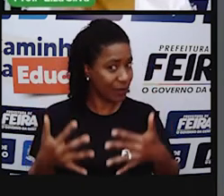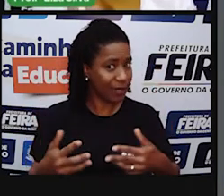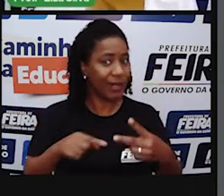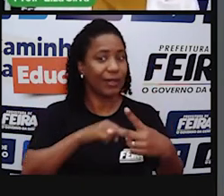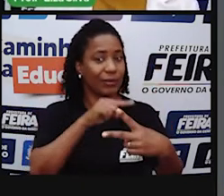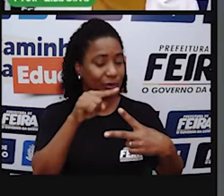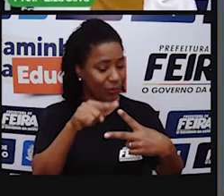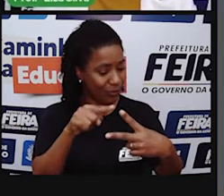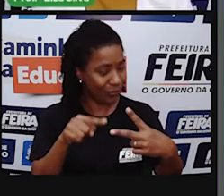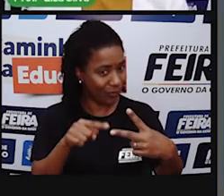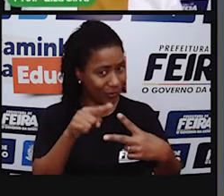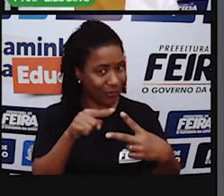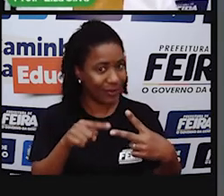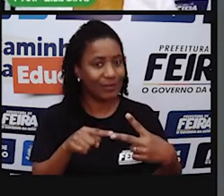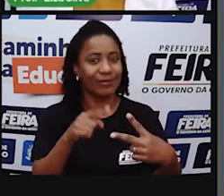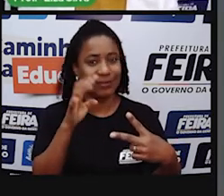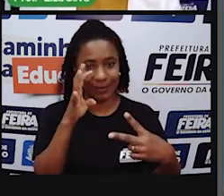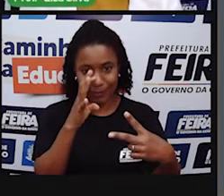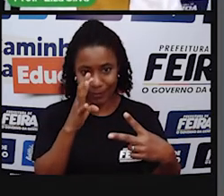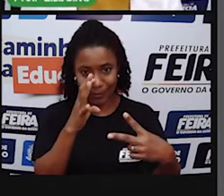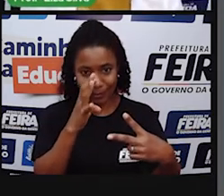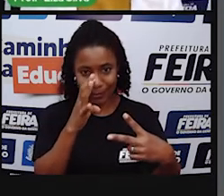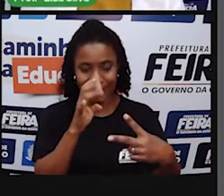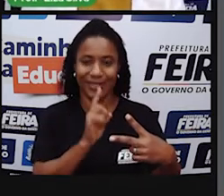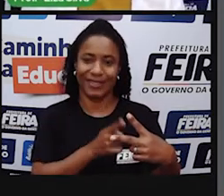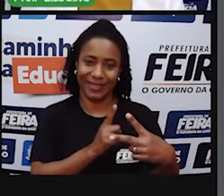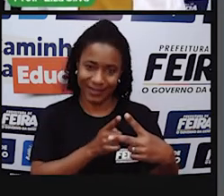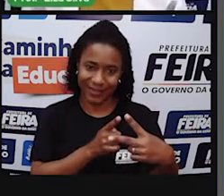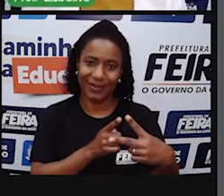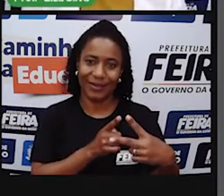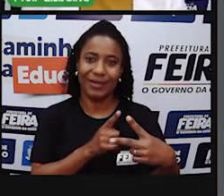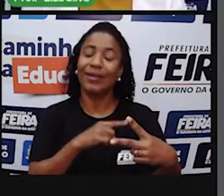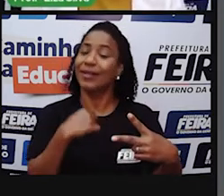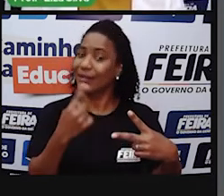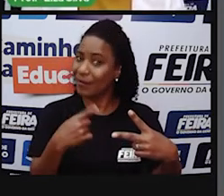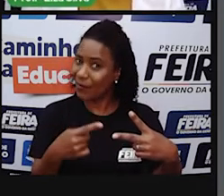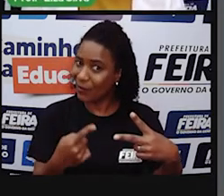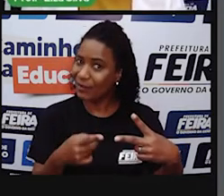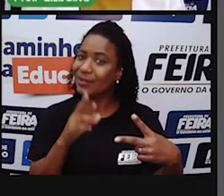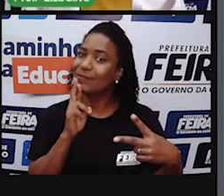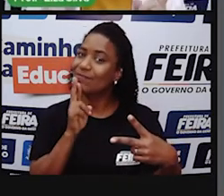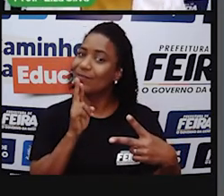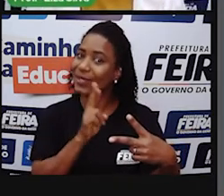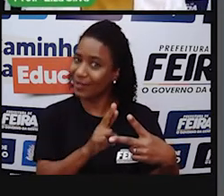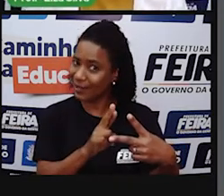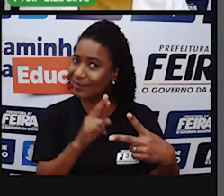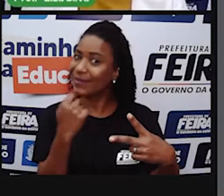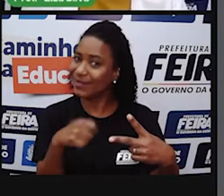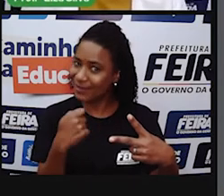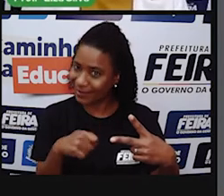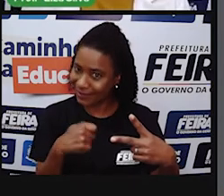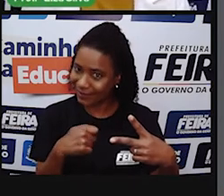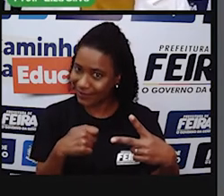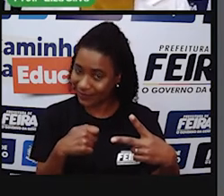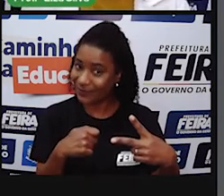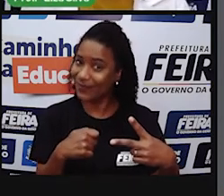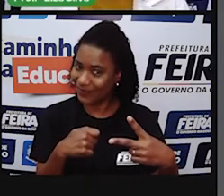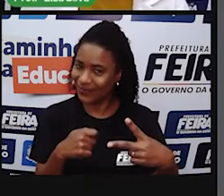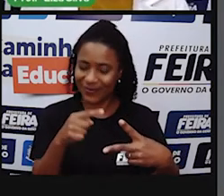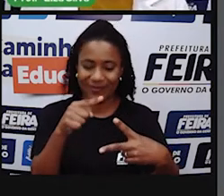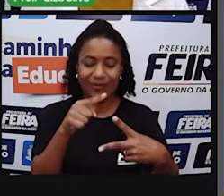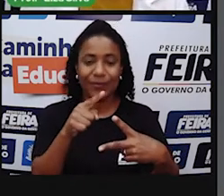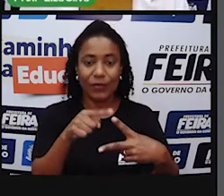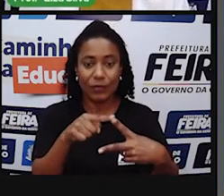Se liguem nessa explicação Porque no final da aula vocês terão um desafio para resolver sobre isto Ok?